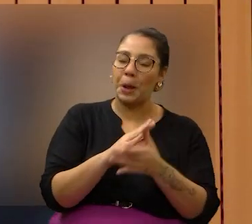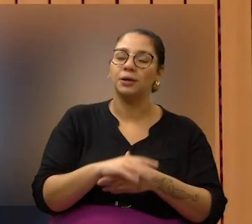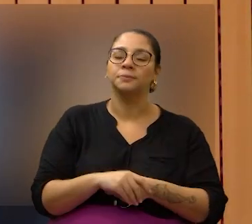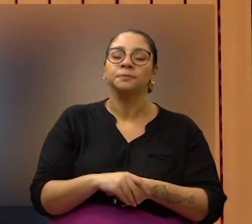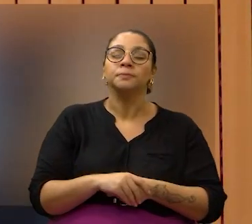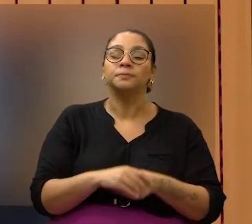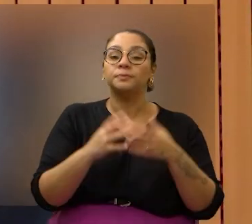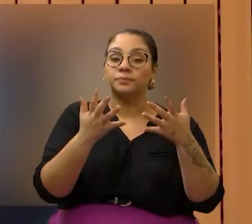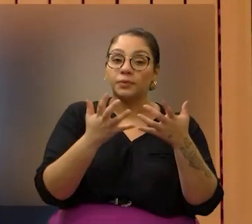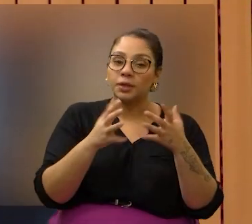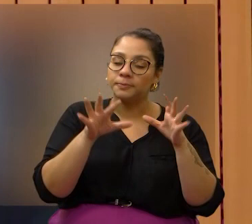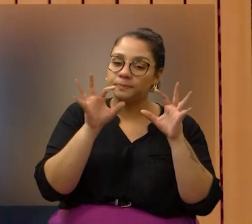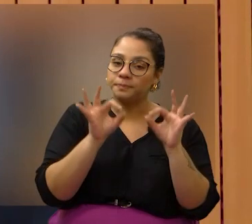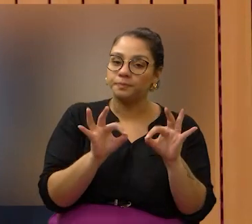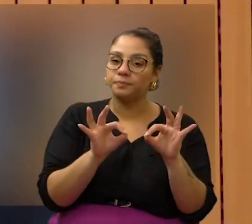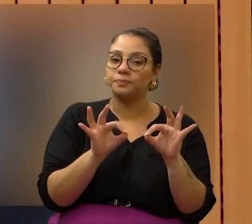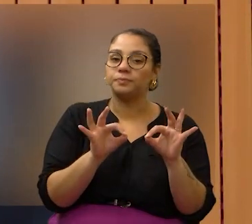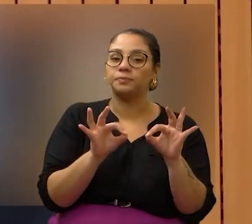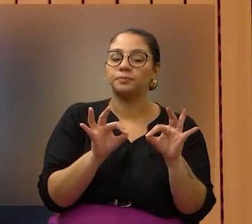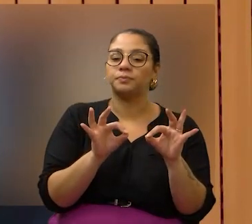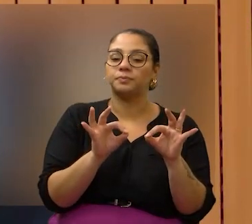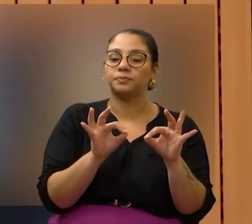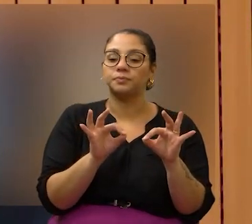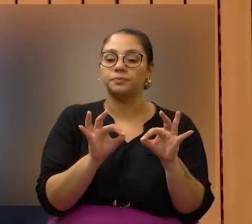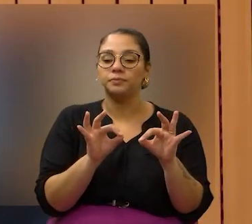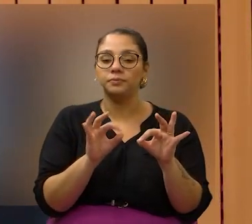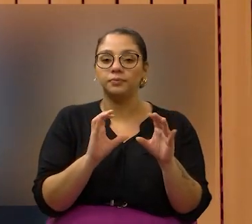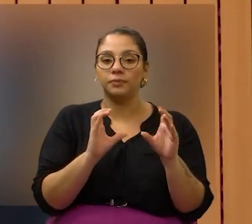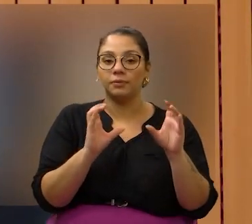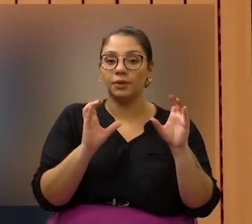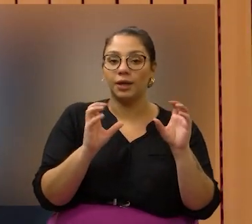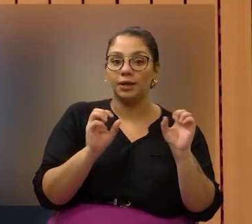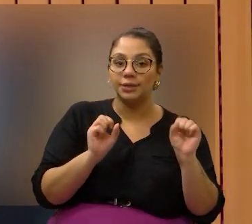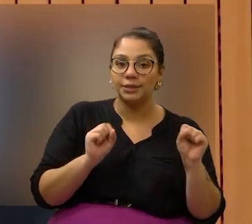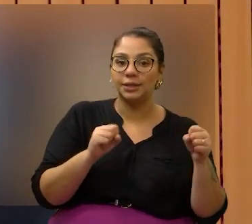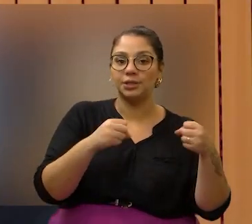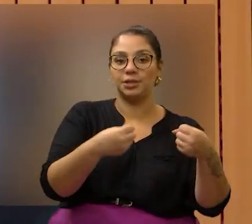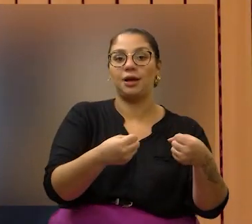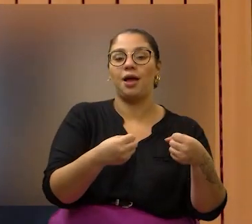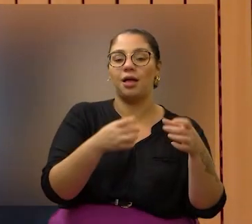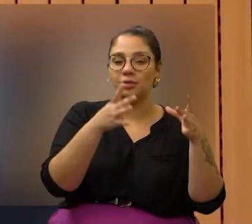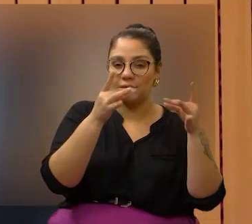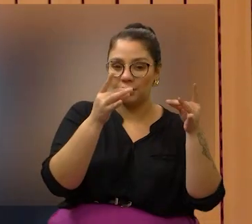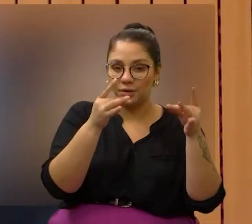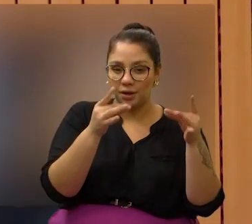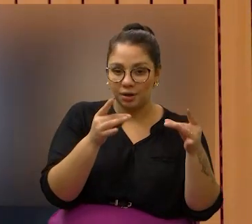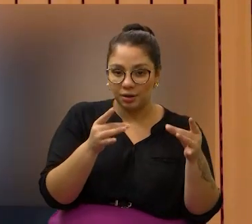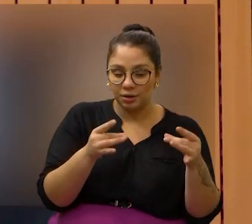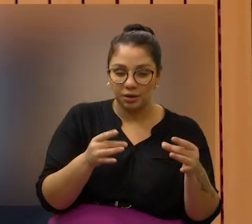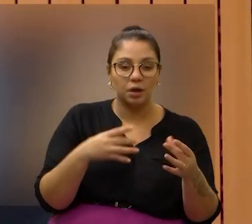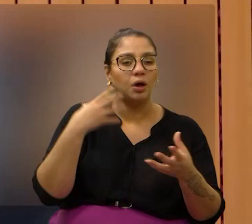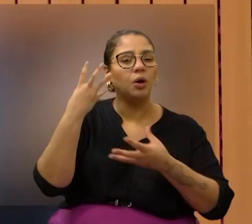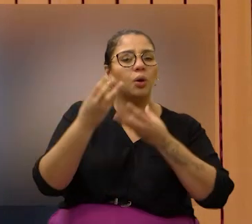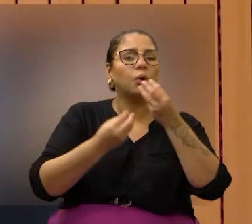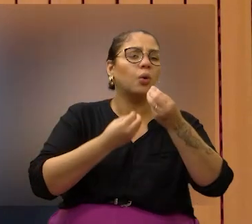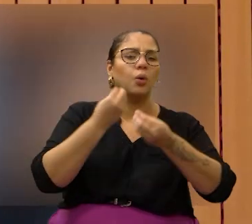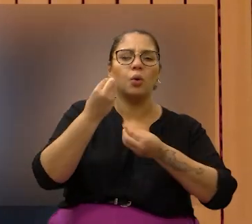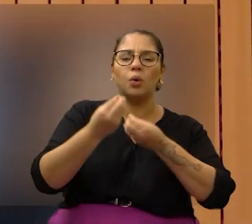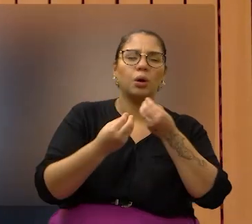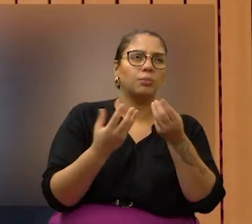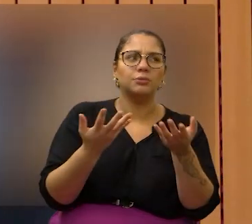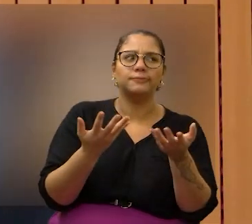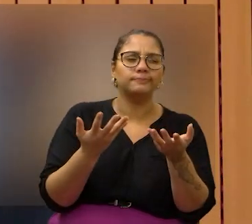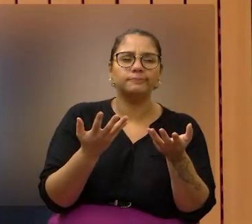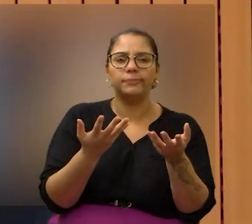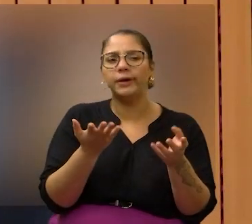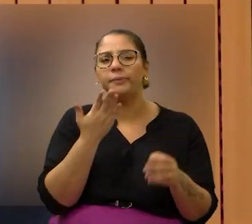que visa justamente se dedicar mais detalhadamente a como poderiam